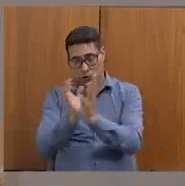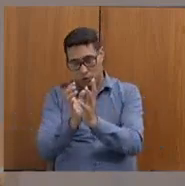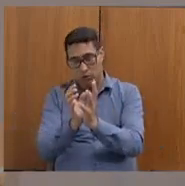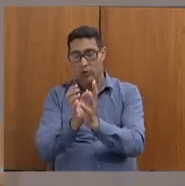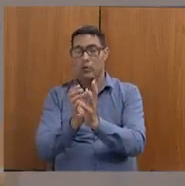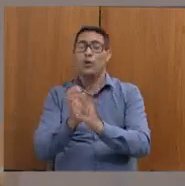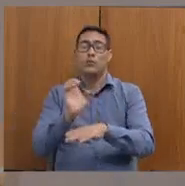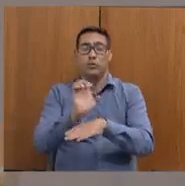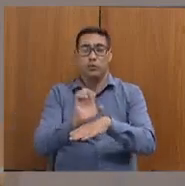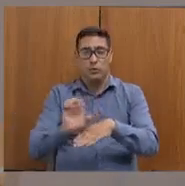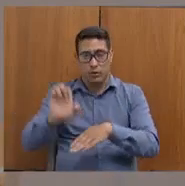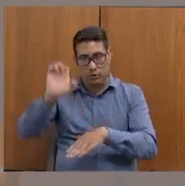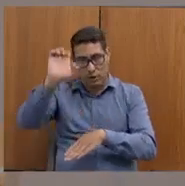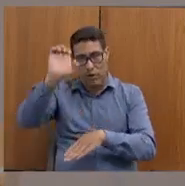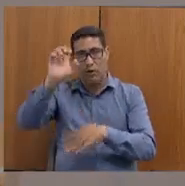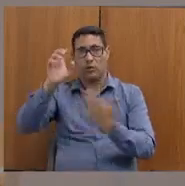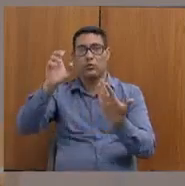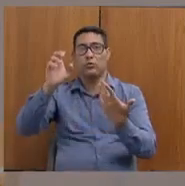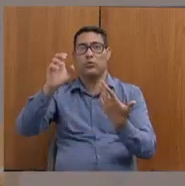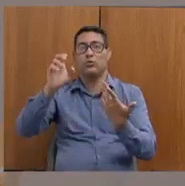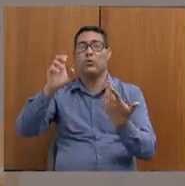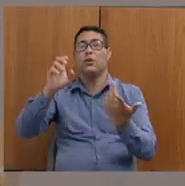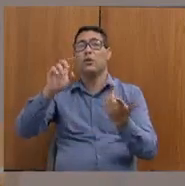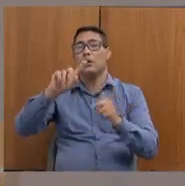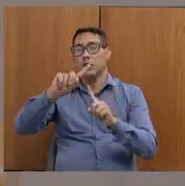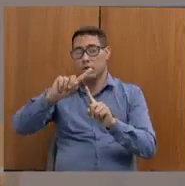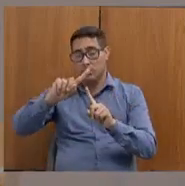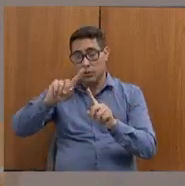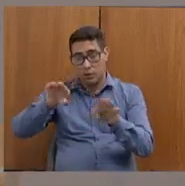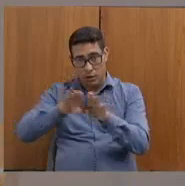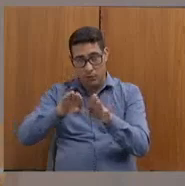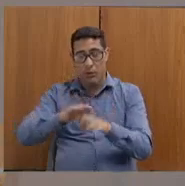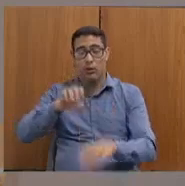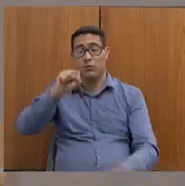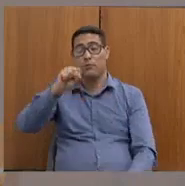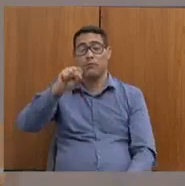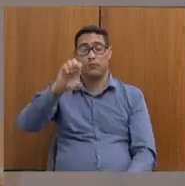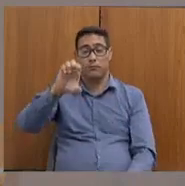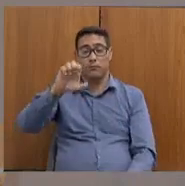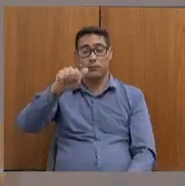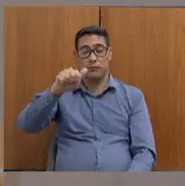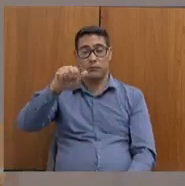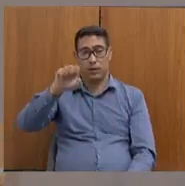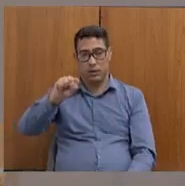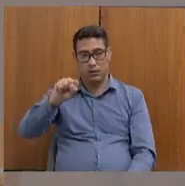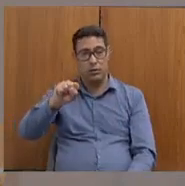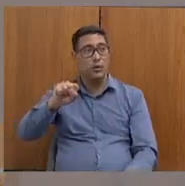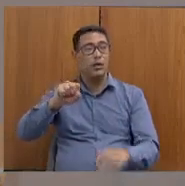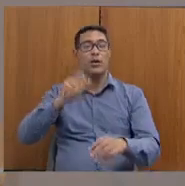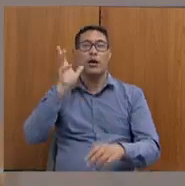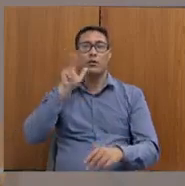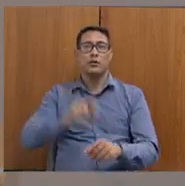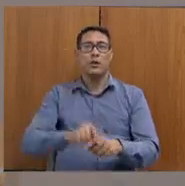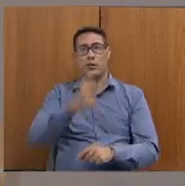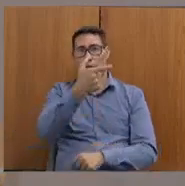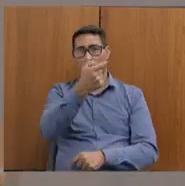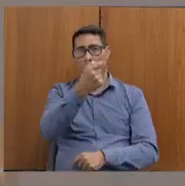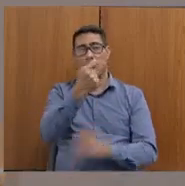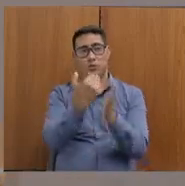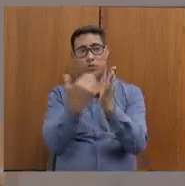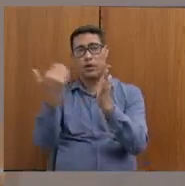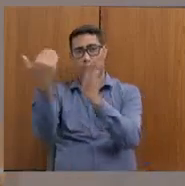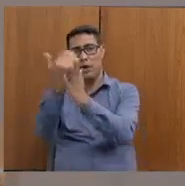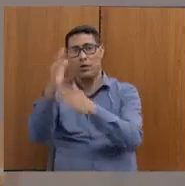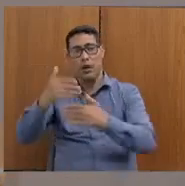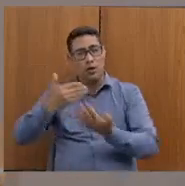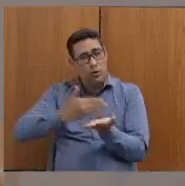através da Comissão Intergestor de Bipartite e com o SEIS. Então, eu acho que essa questão do SIS-20 a mais é o início